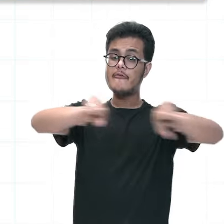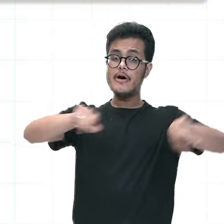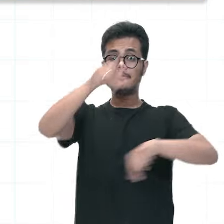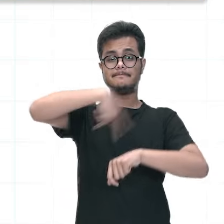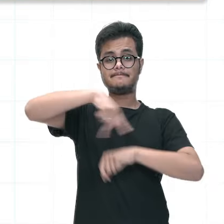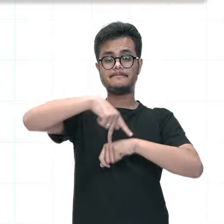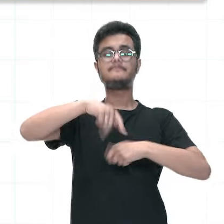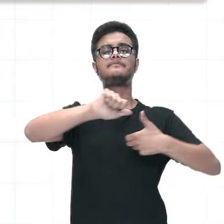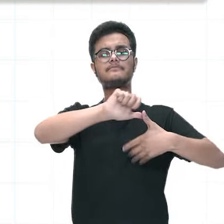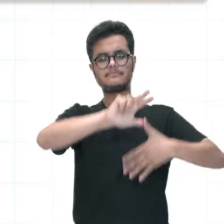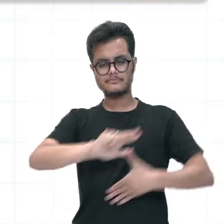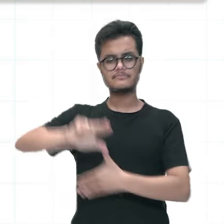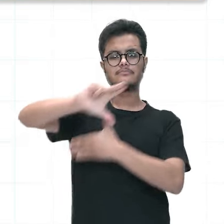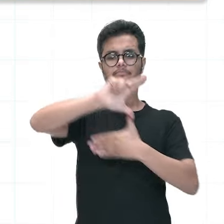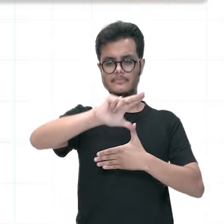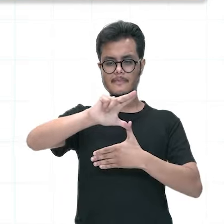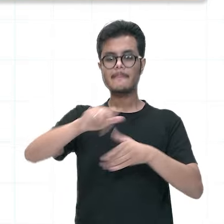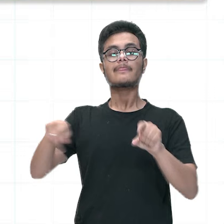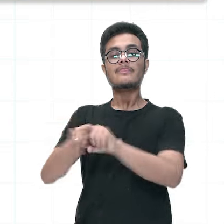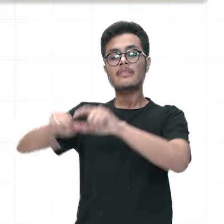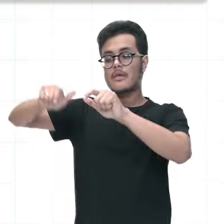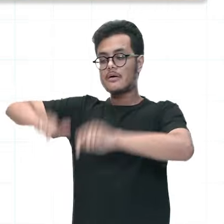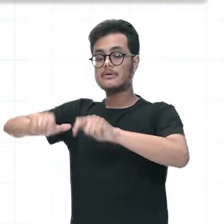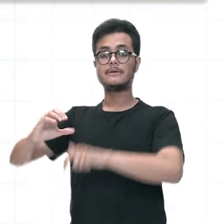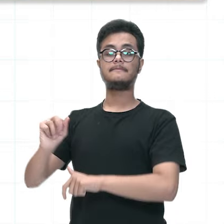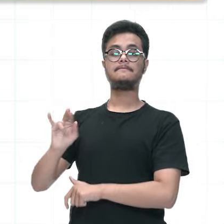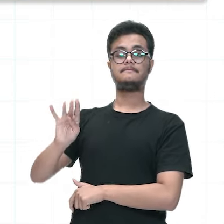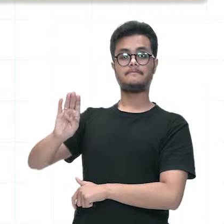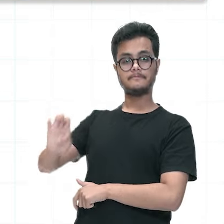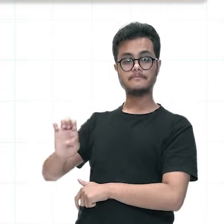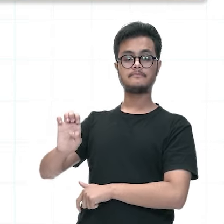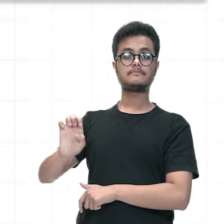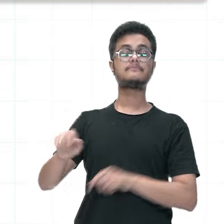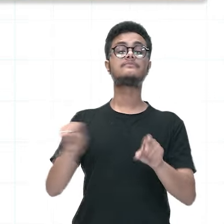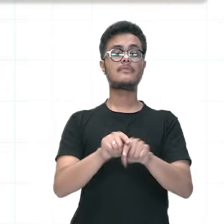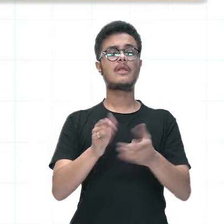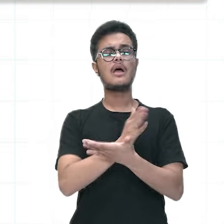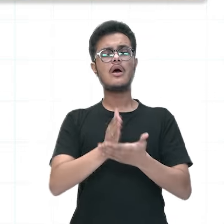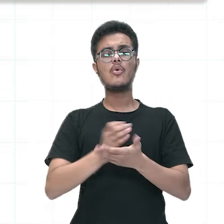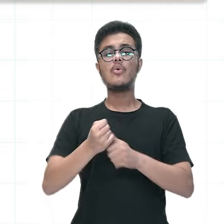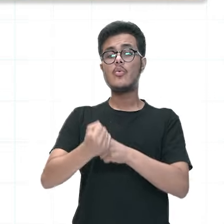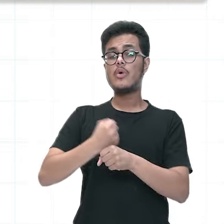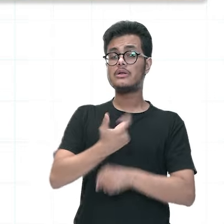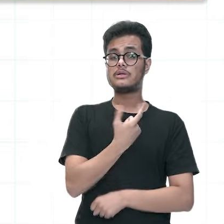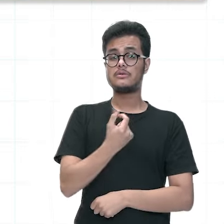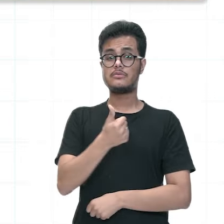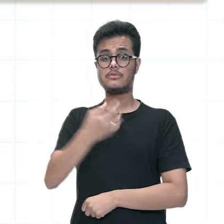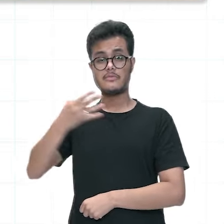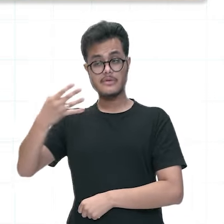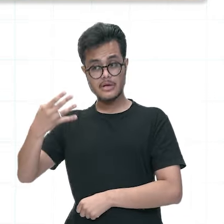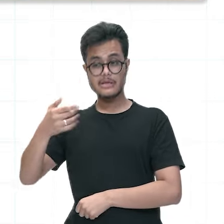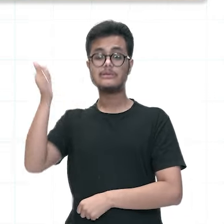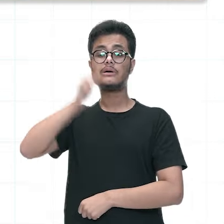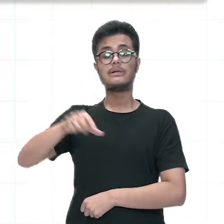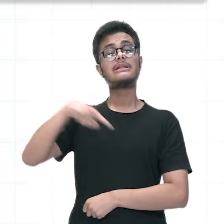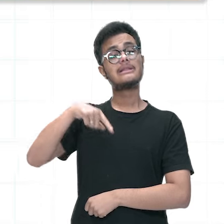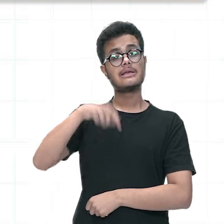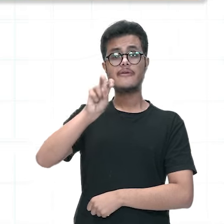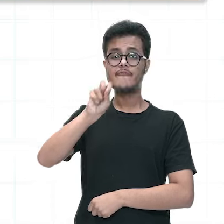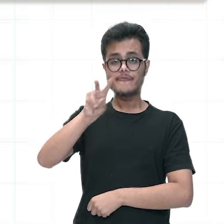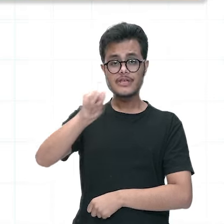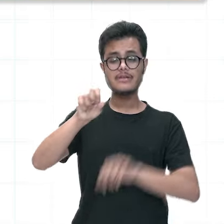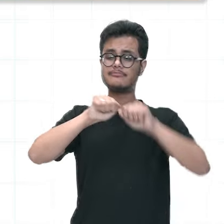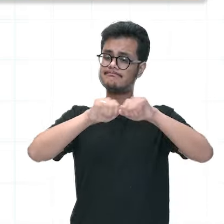América Central e ilhas do Caribe. No segundo semestre de 2014, o Brasil confirmou aí a presença da